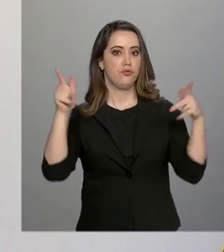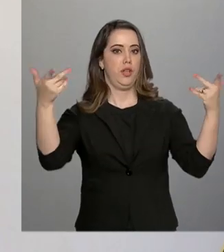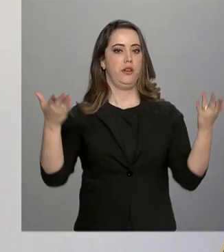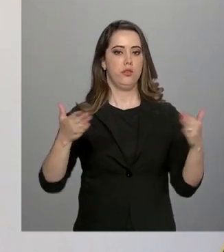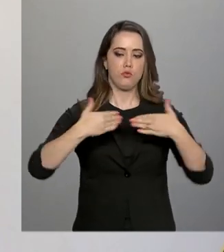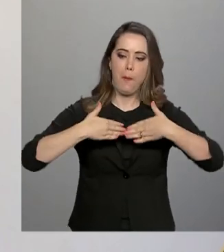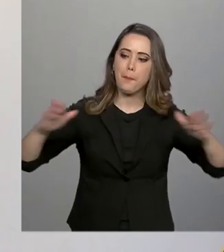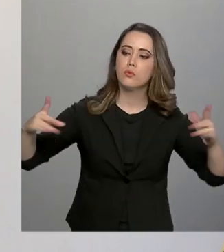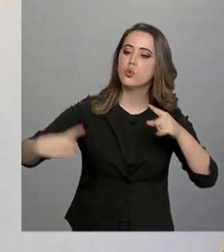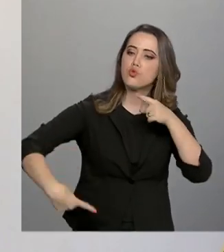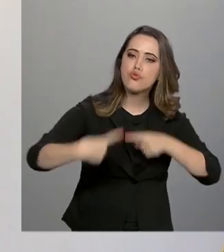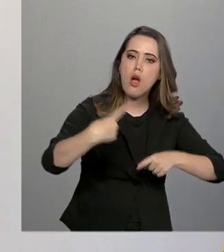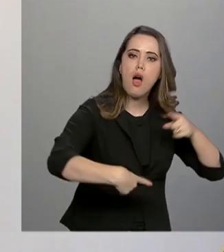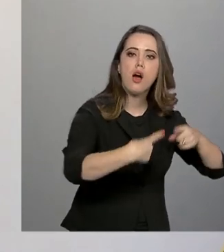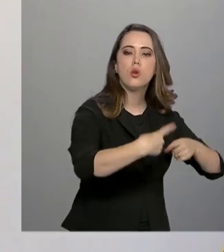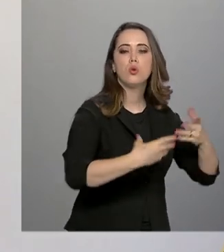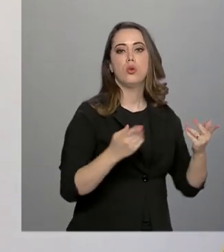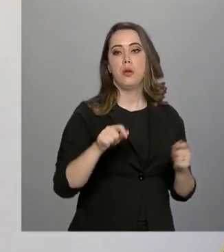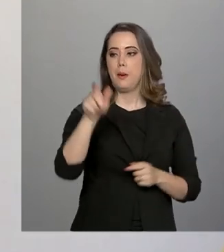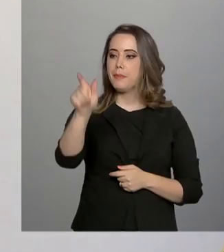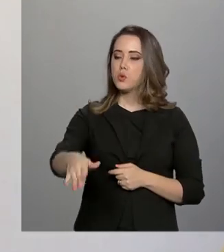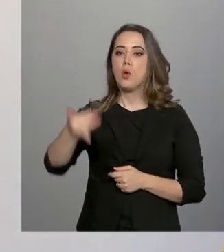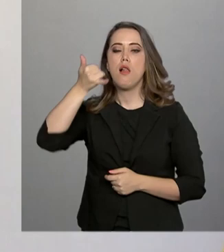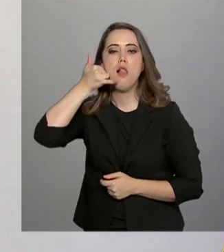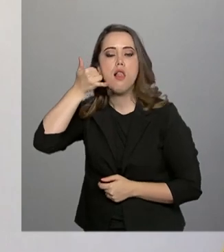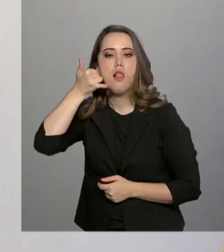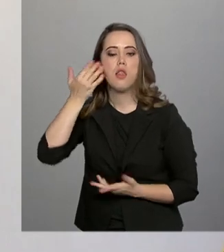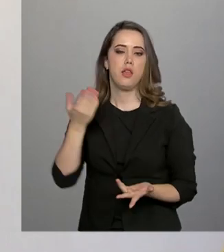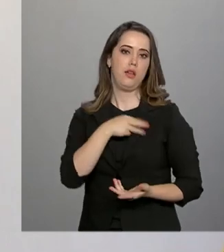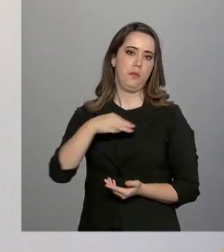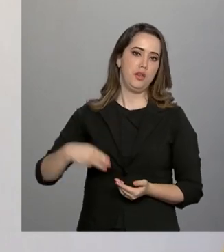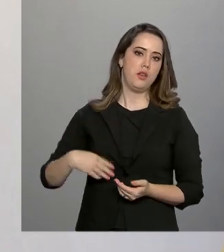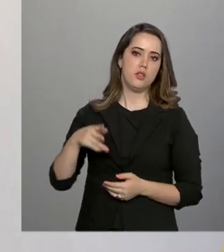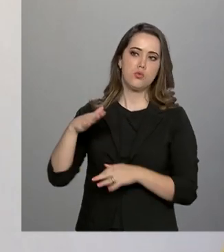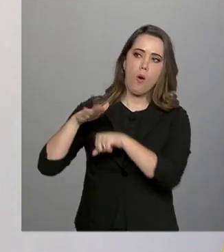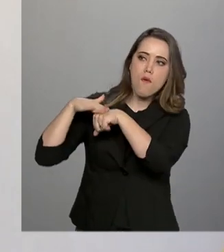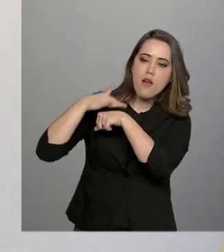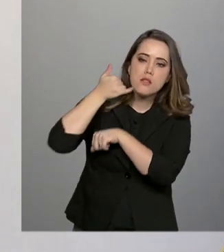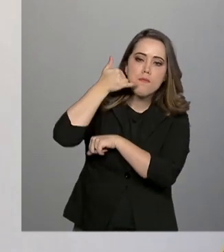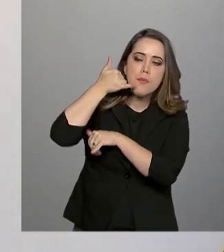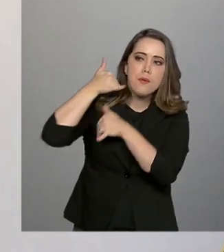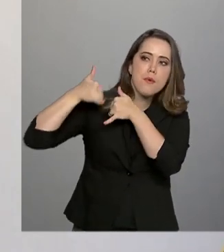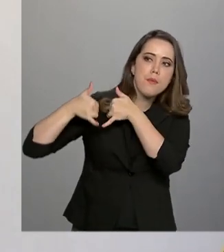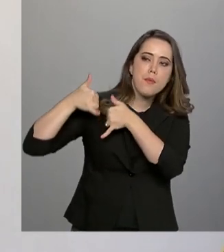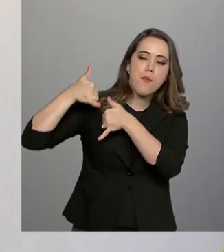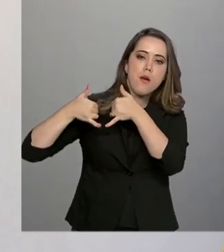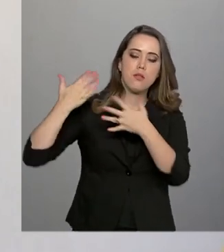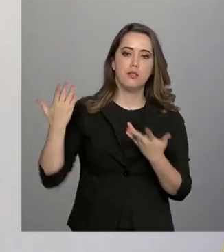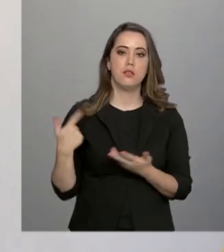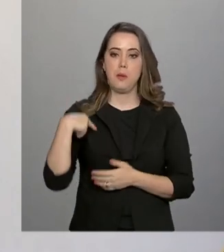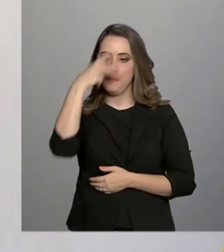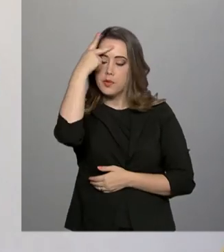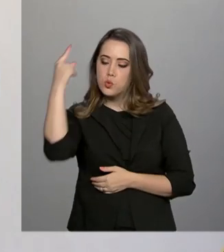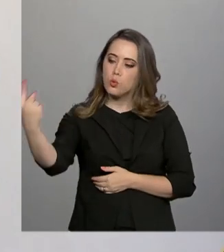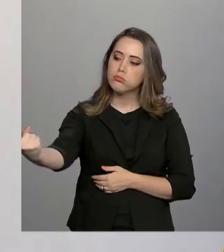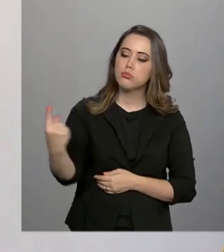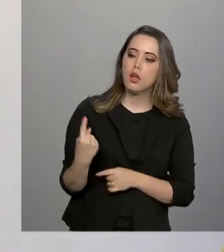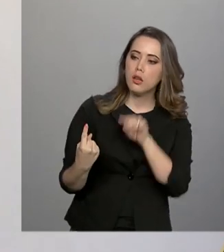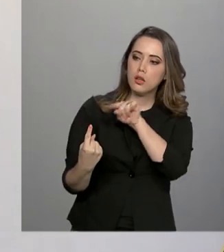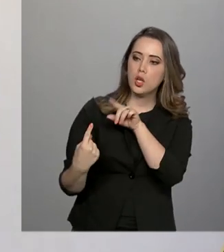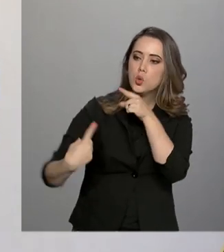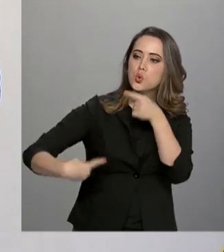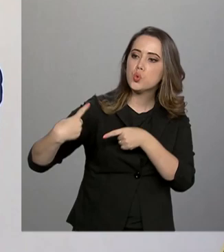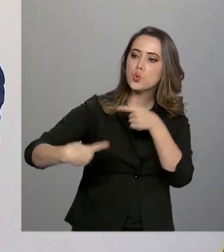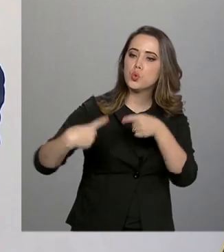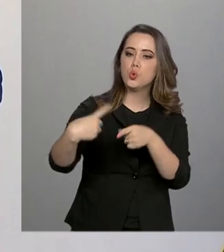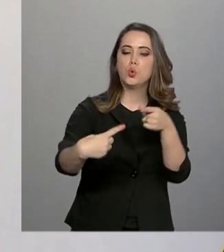o cara pega o telefone e liga direto para o ministro. O cara vem aqui, tem a porta aberta, discute